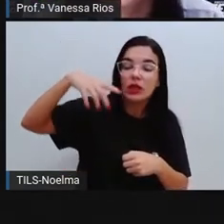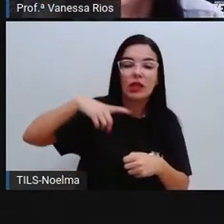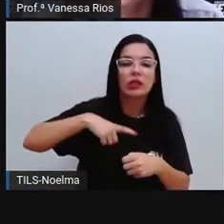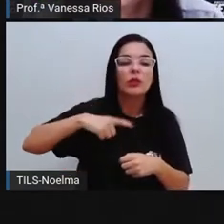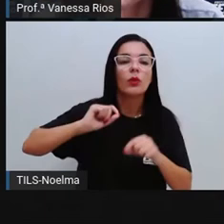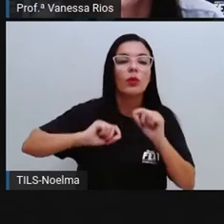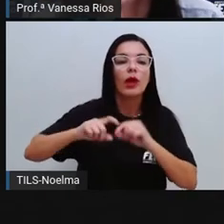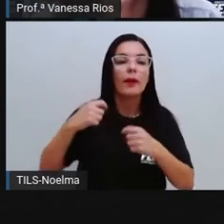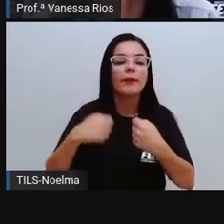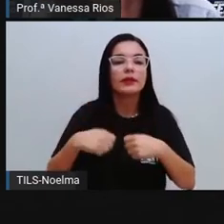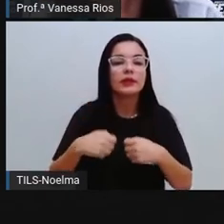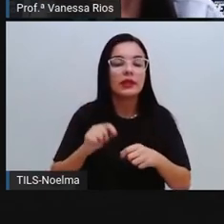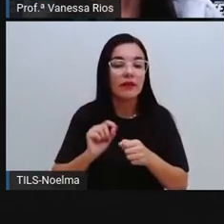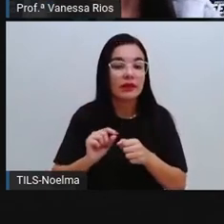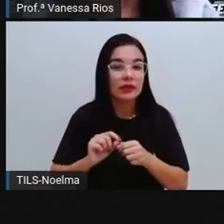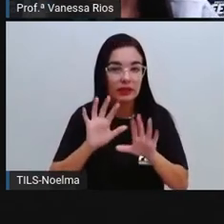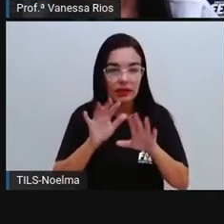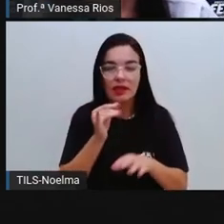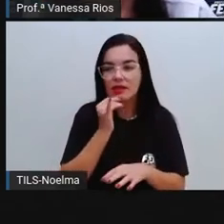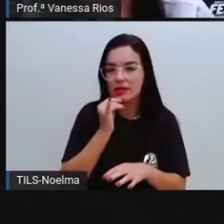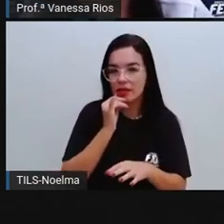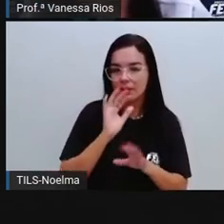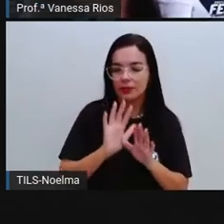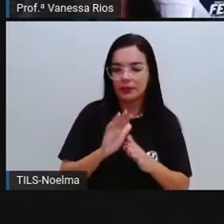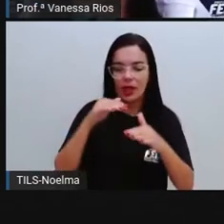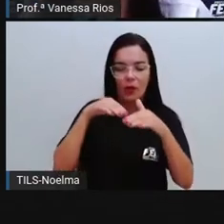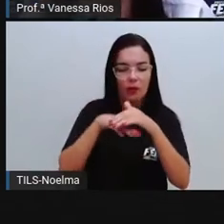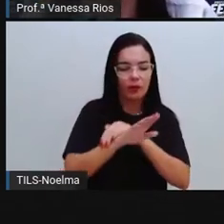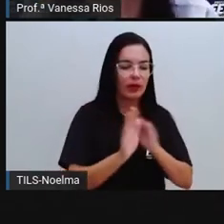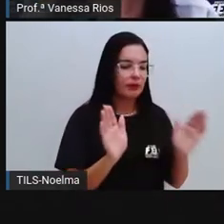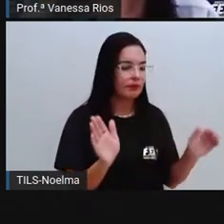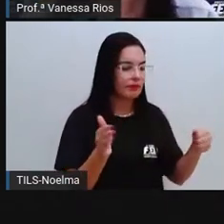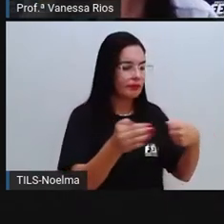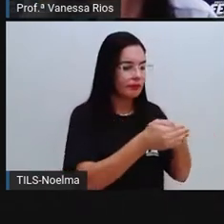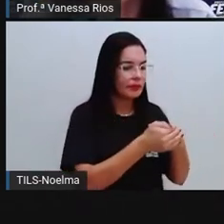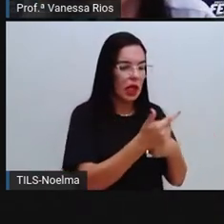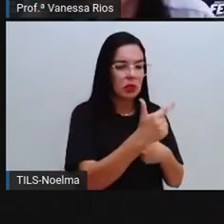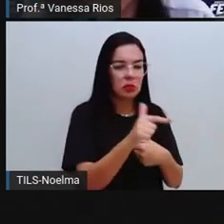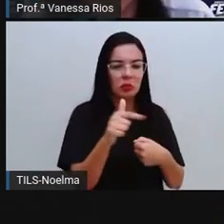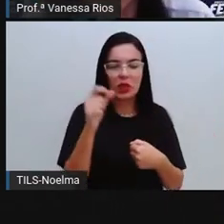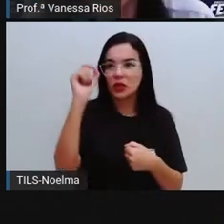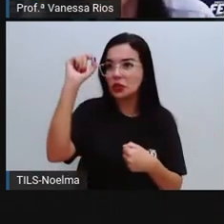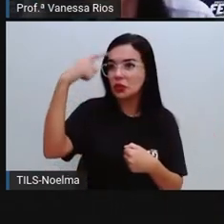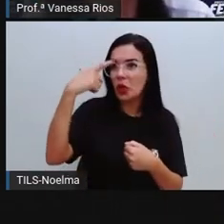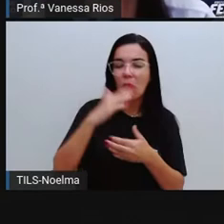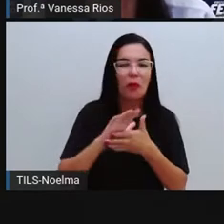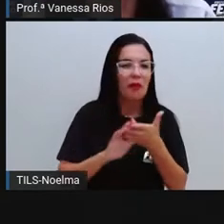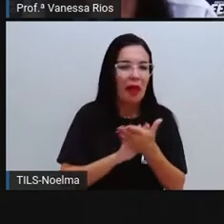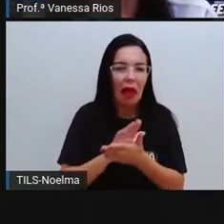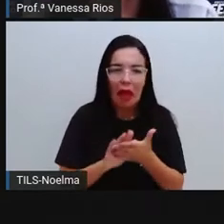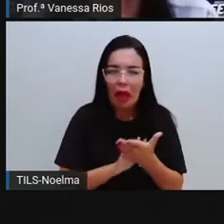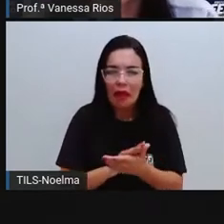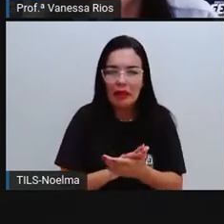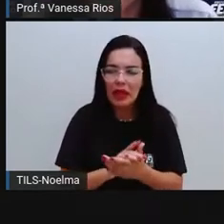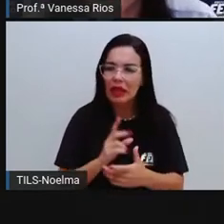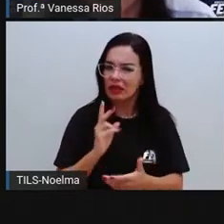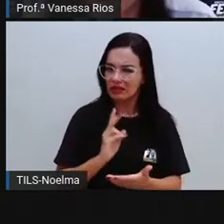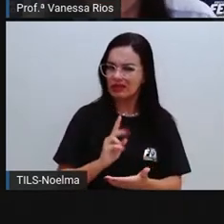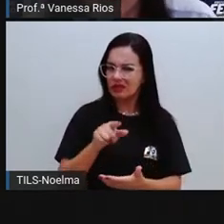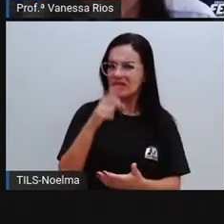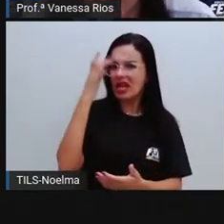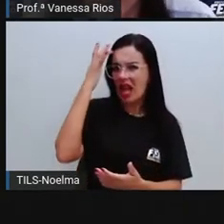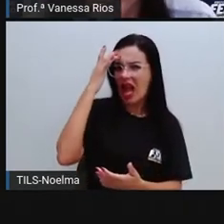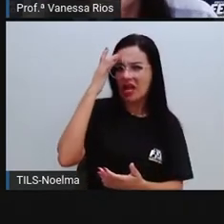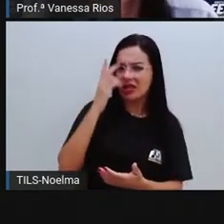processo. Se a gente colocar uma planta, de repente, num lugar onde não vai ter sol de jeito nenhum, né? Será que ela vai conseguir